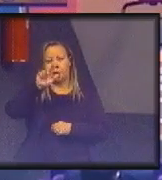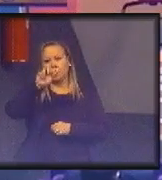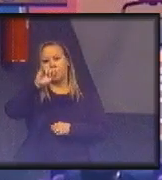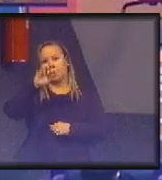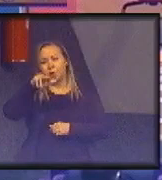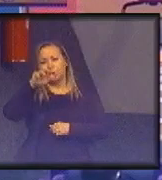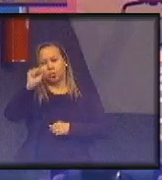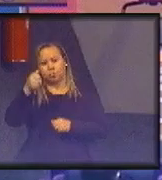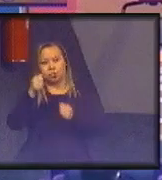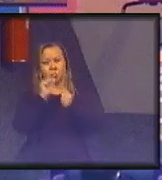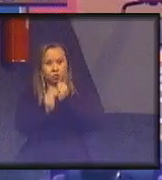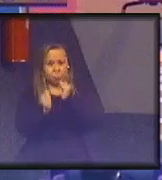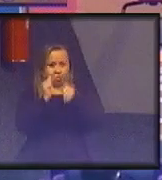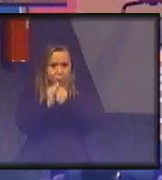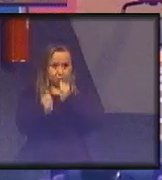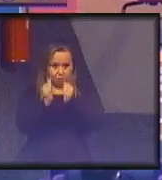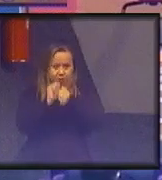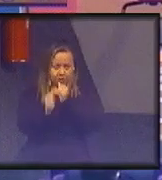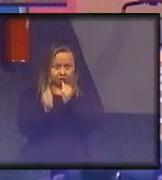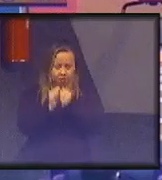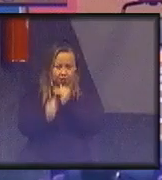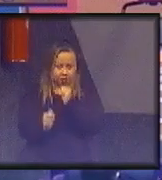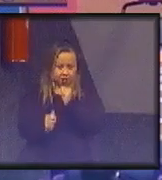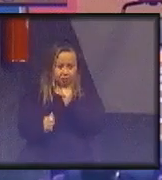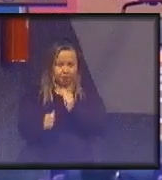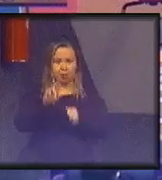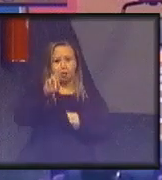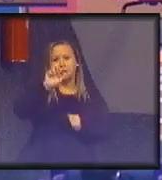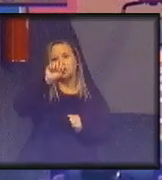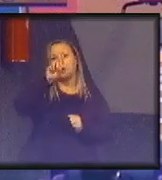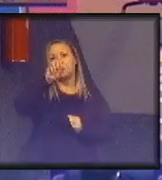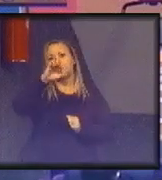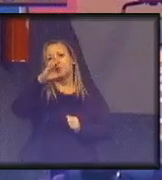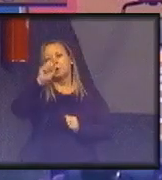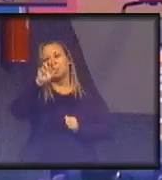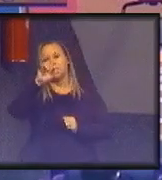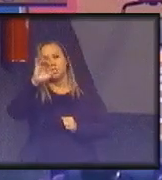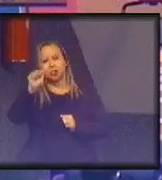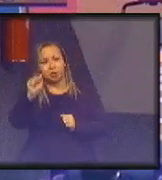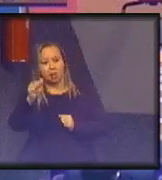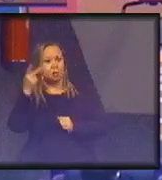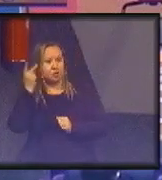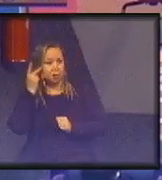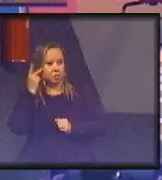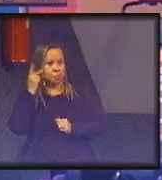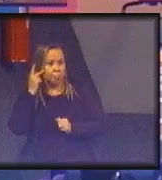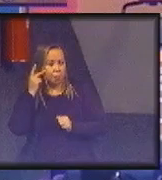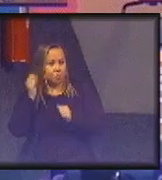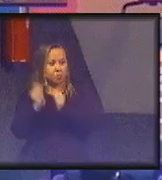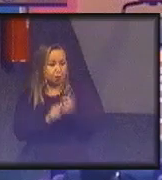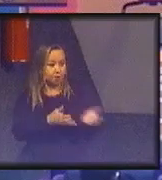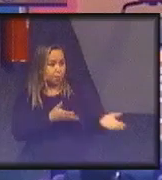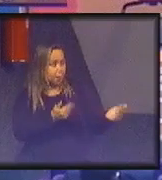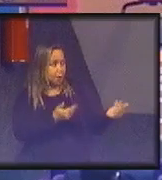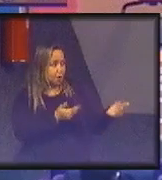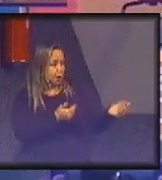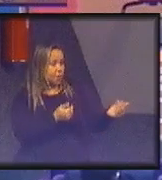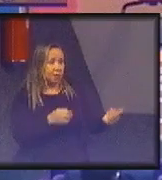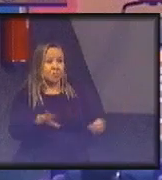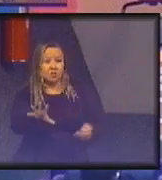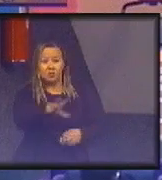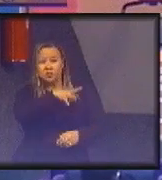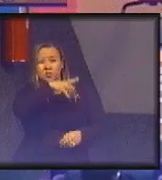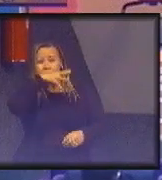radicais. Quem é um maluco que põe um centro de esportes radicais para adolescentes respirarem